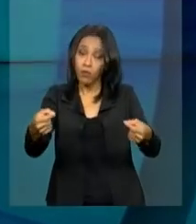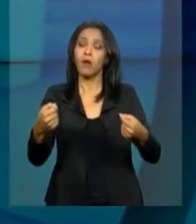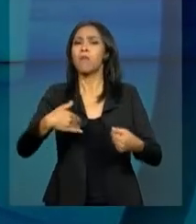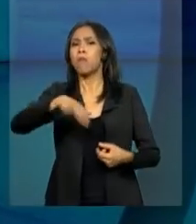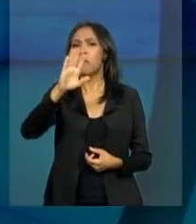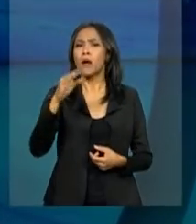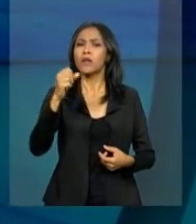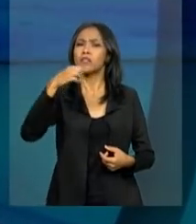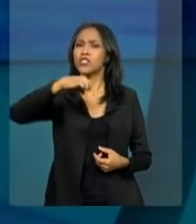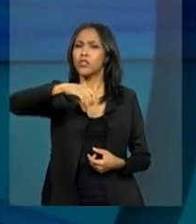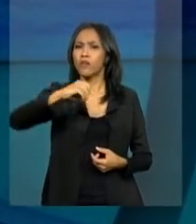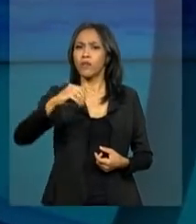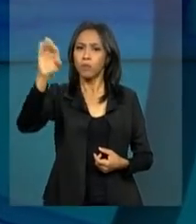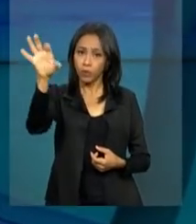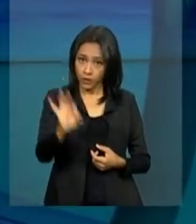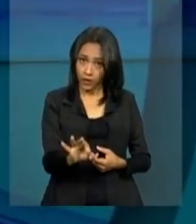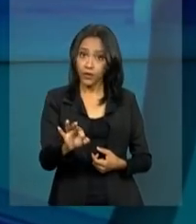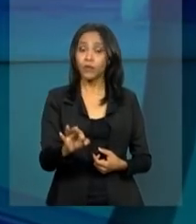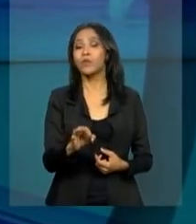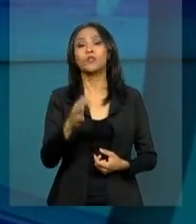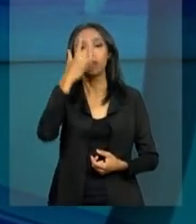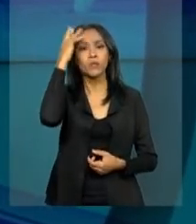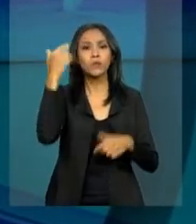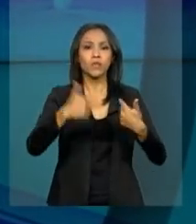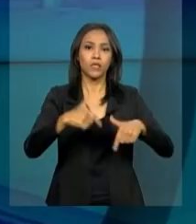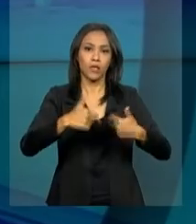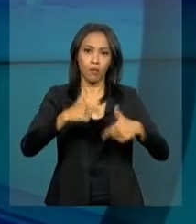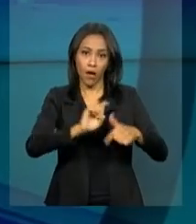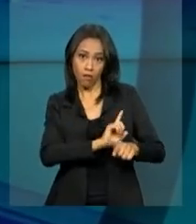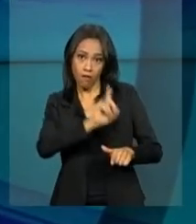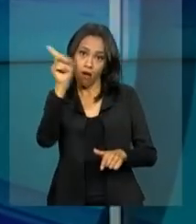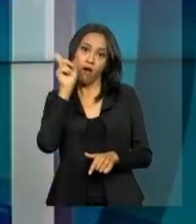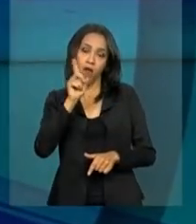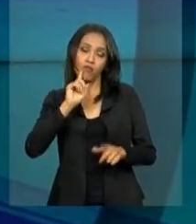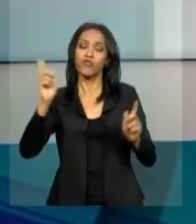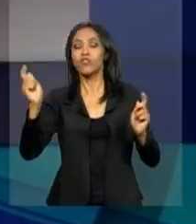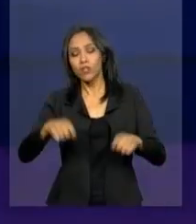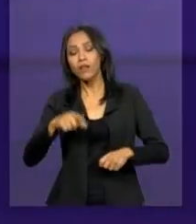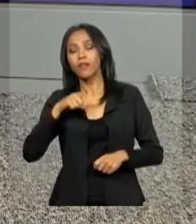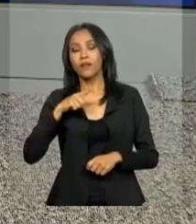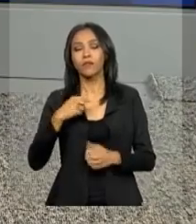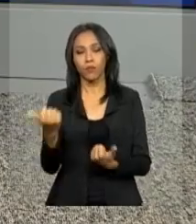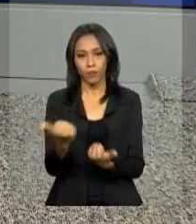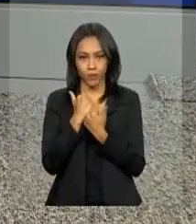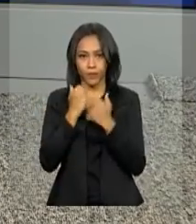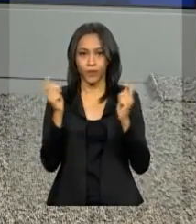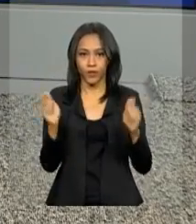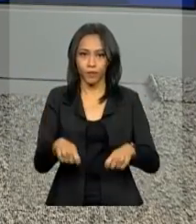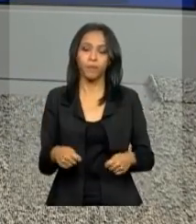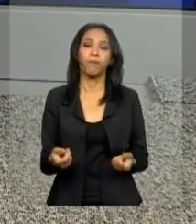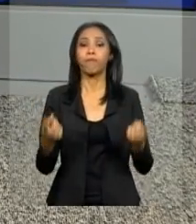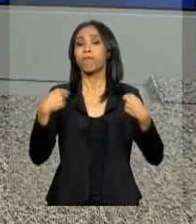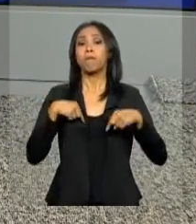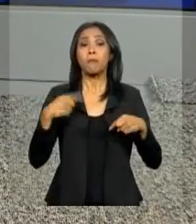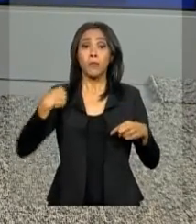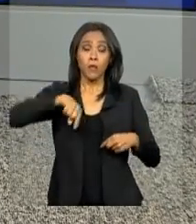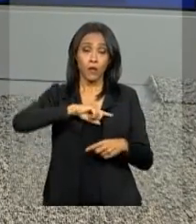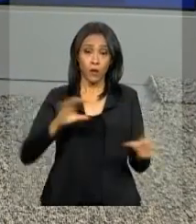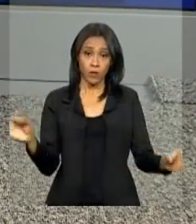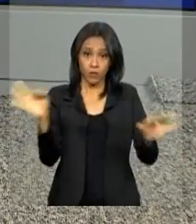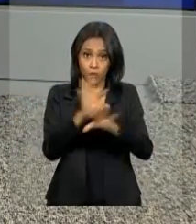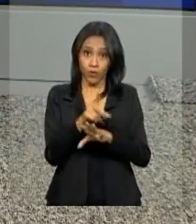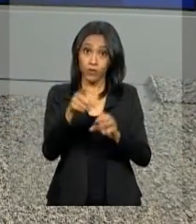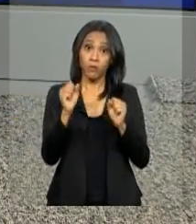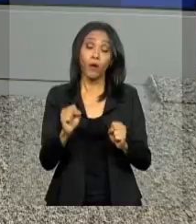90% dos trabalhadores brasileiros que vivem no exterior já estão cobertos. Nós ficamos por aqui. Você acompanha a nossa